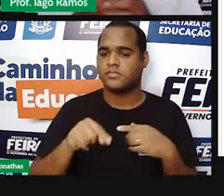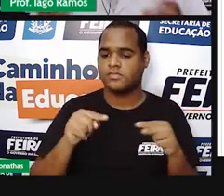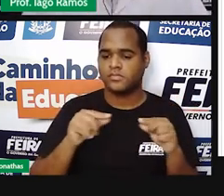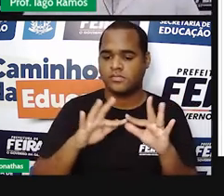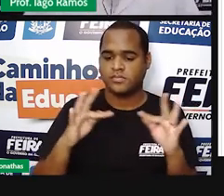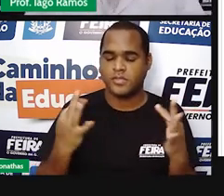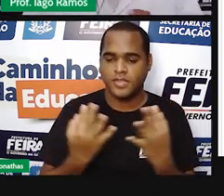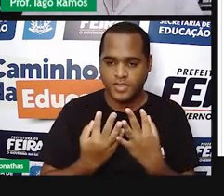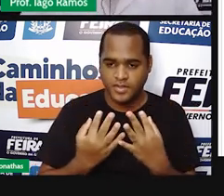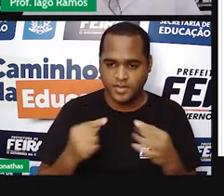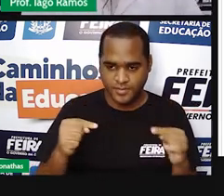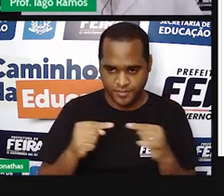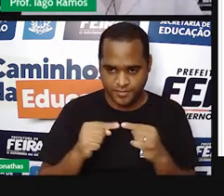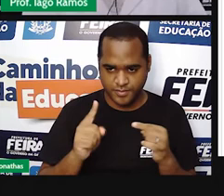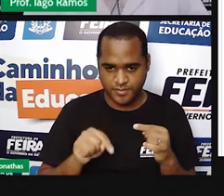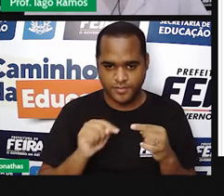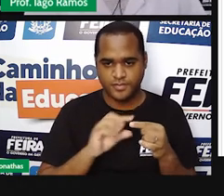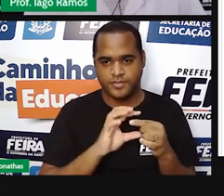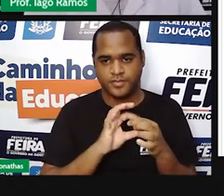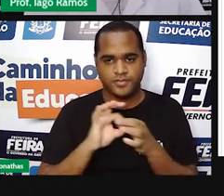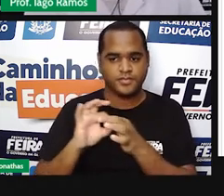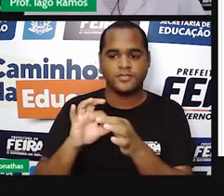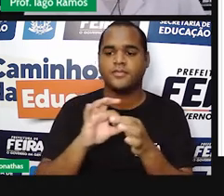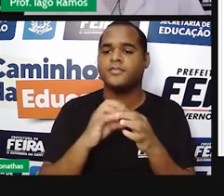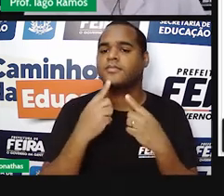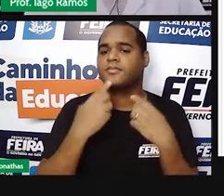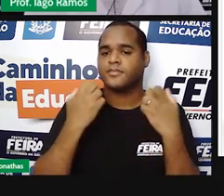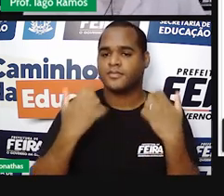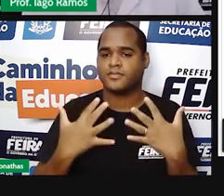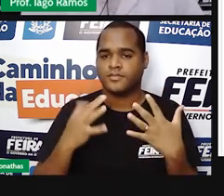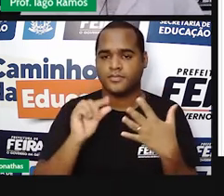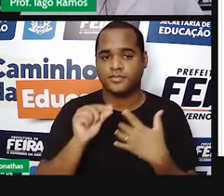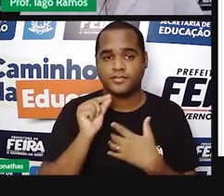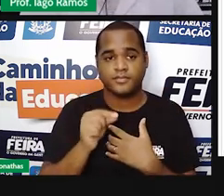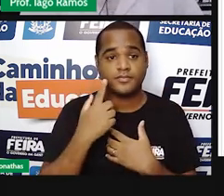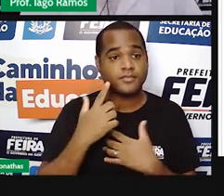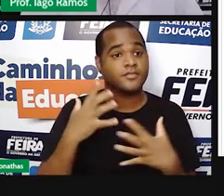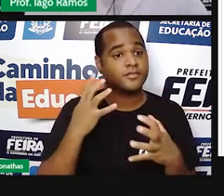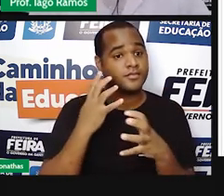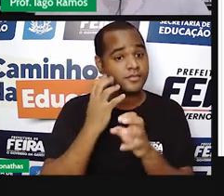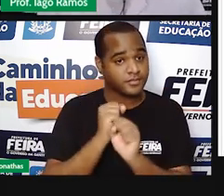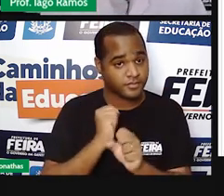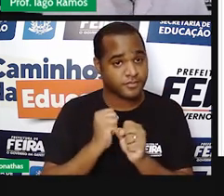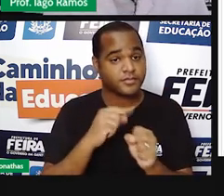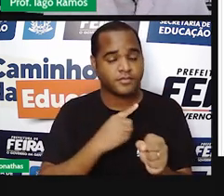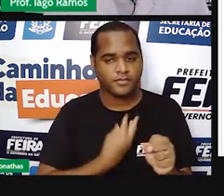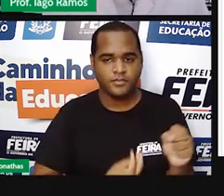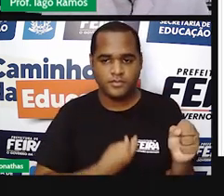conjunto, chamado conjunto dos números inteiros.